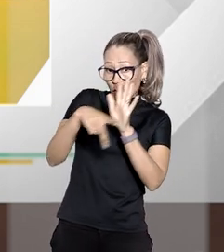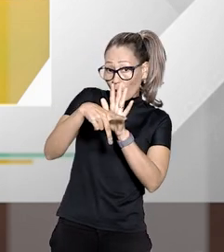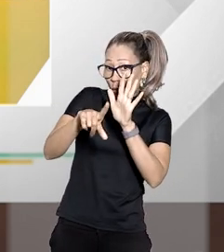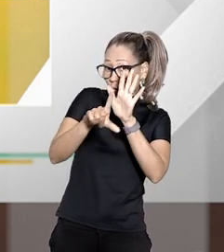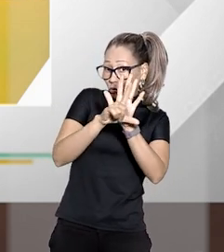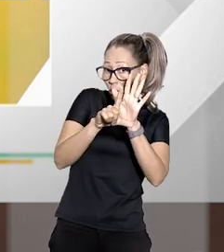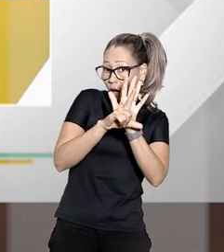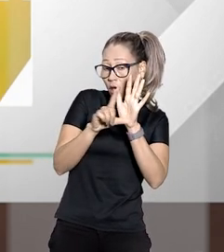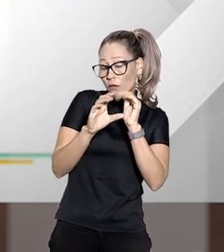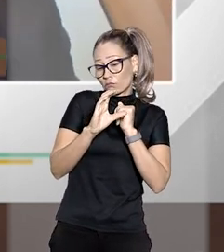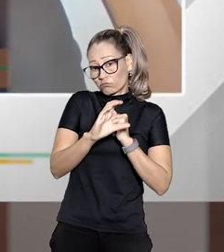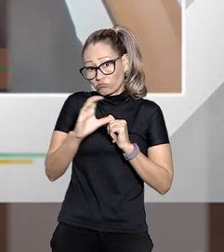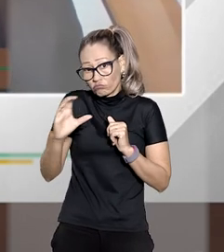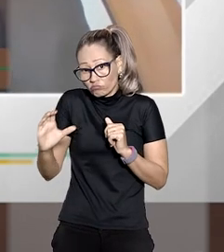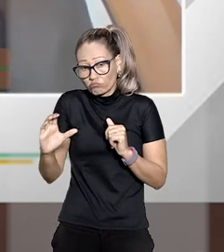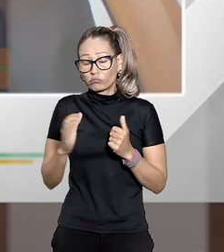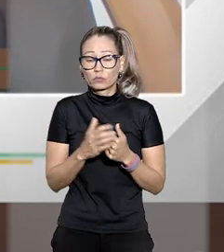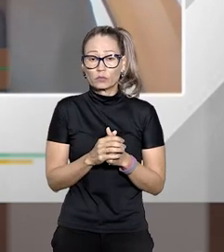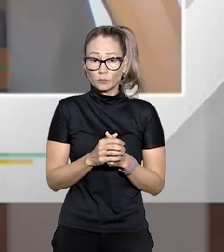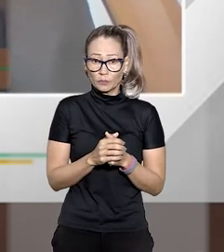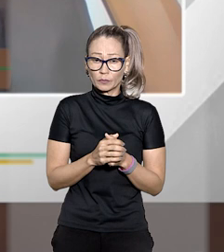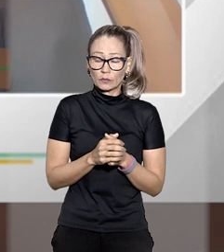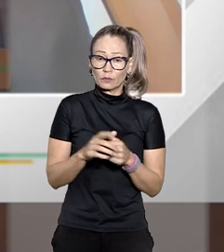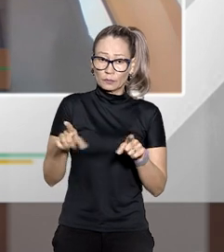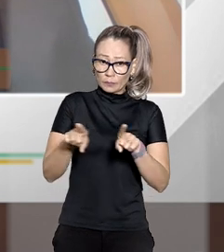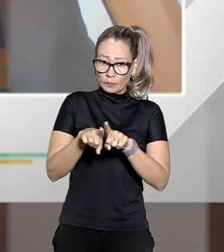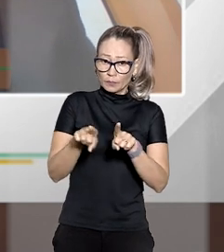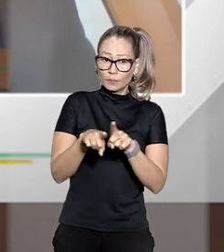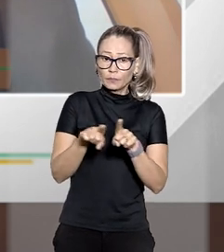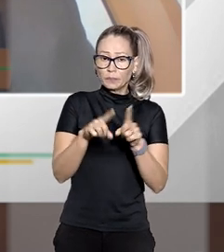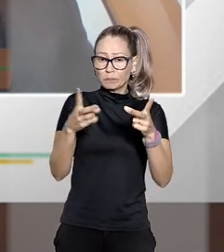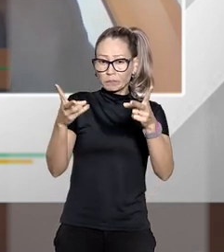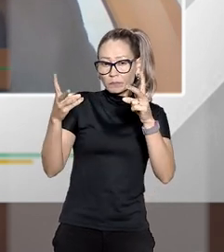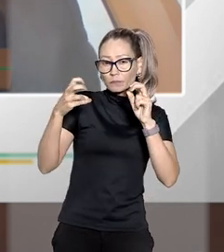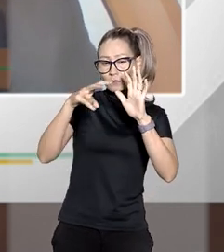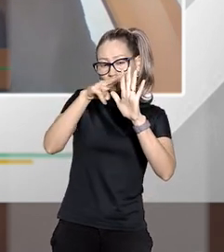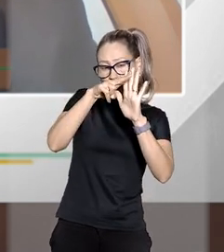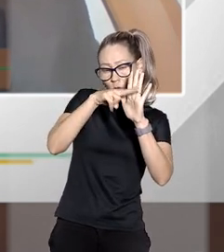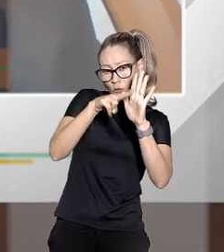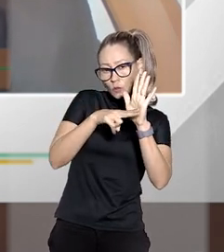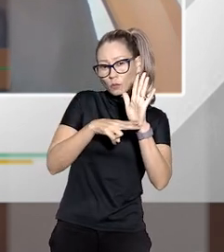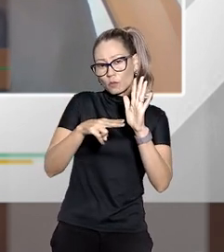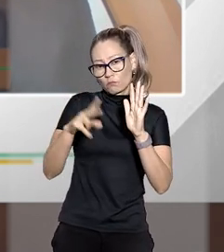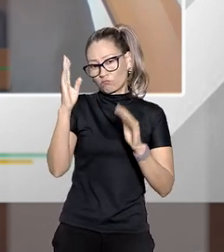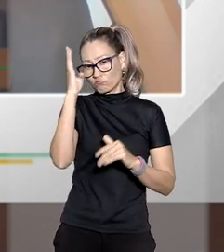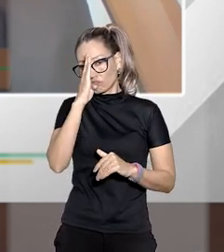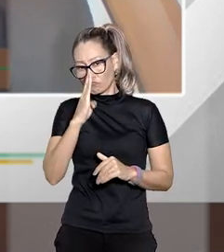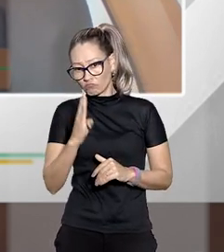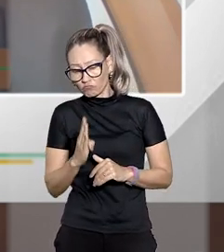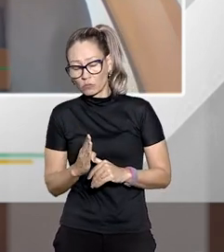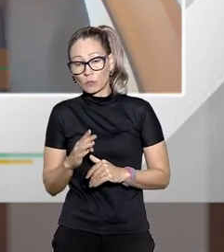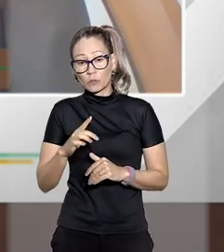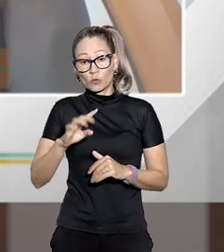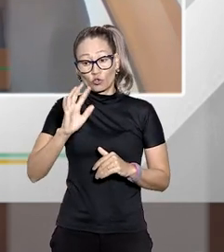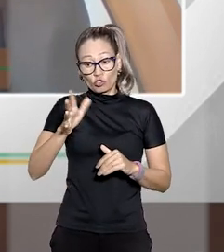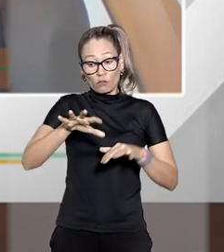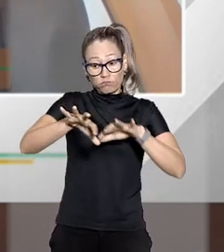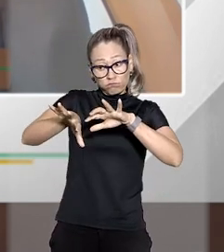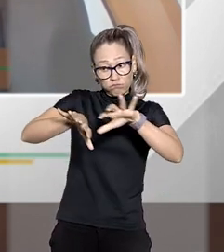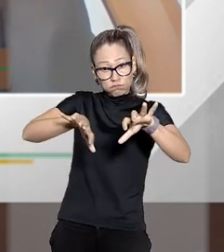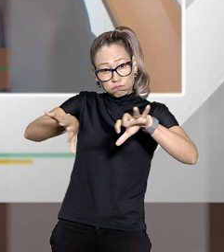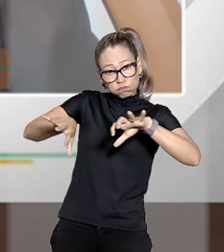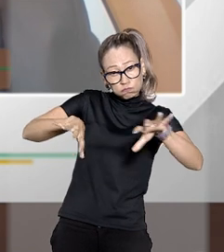definição da interpretação das normas nacionais ele ficou bem